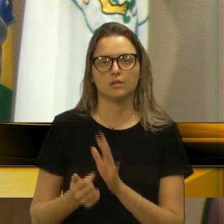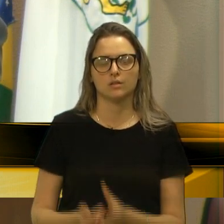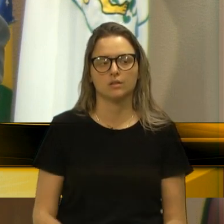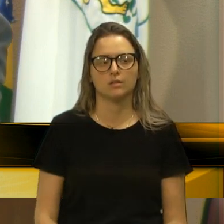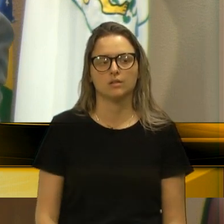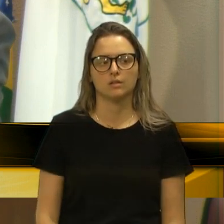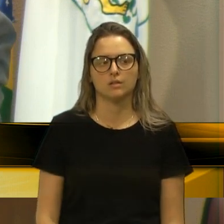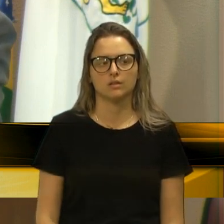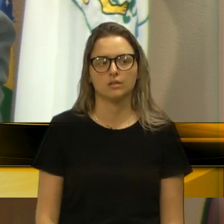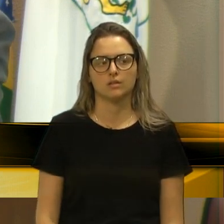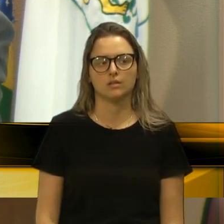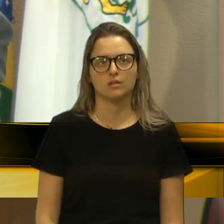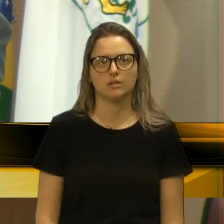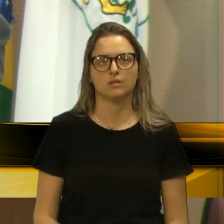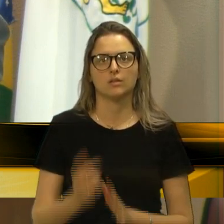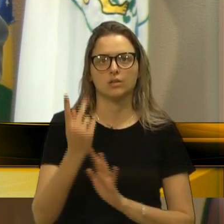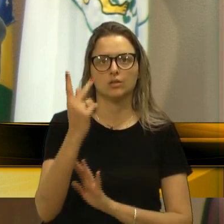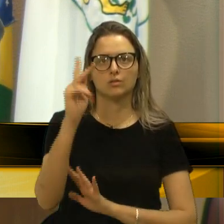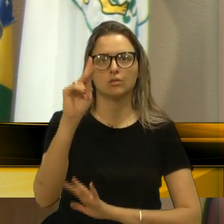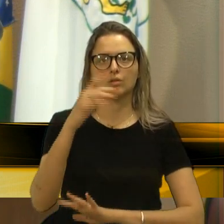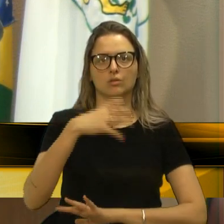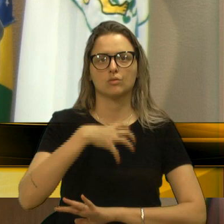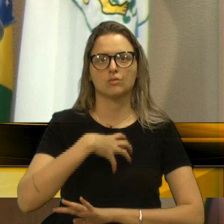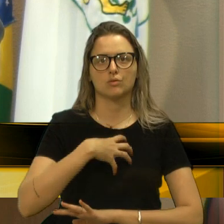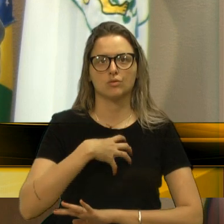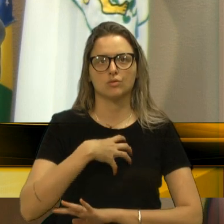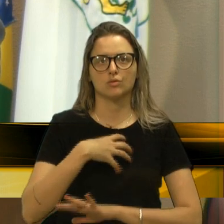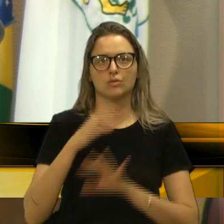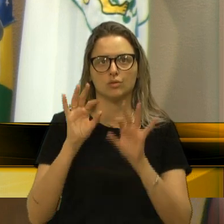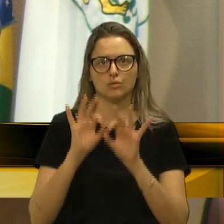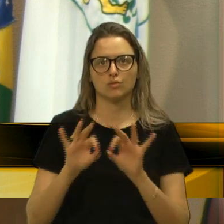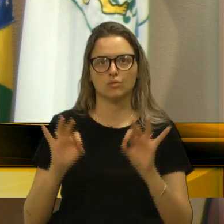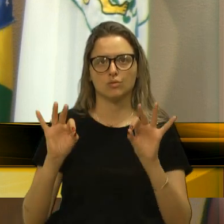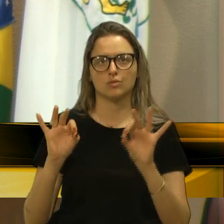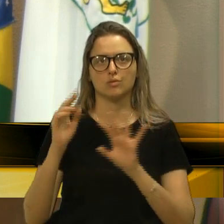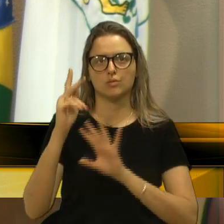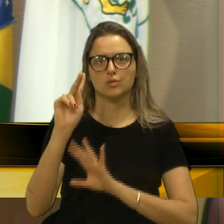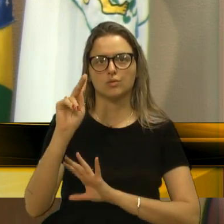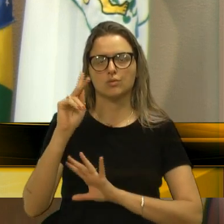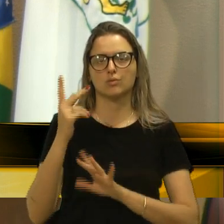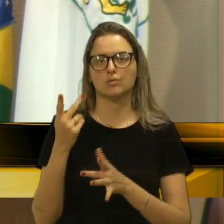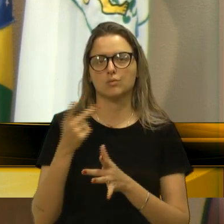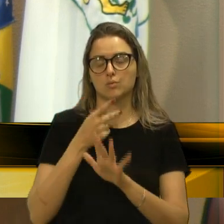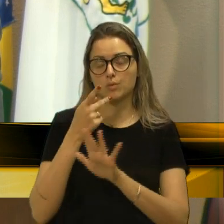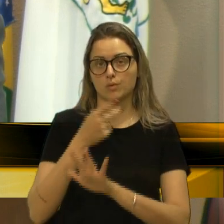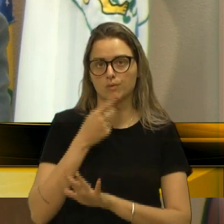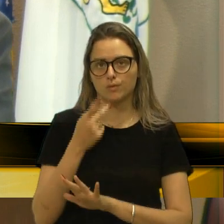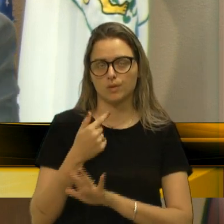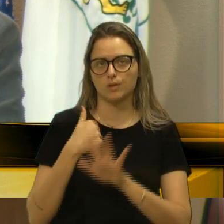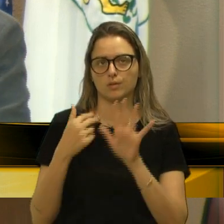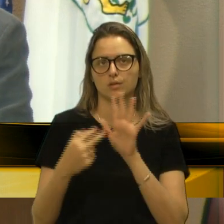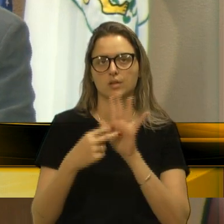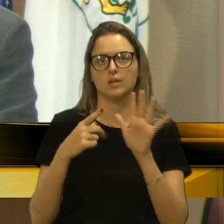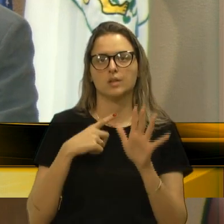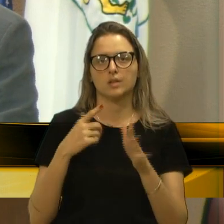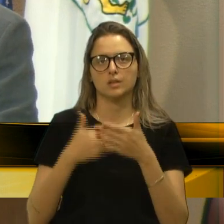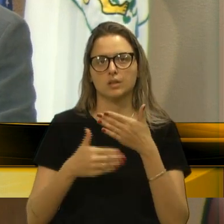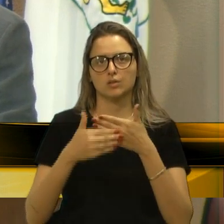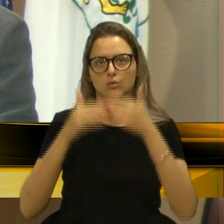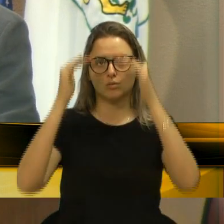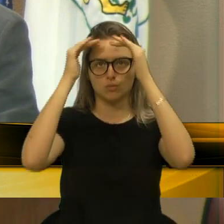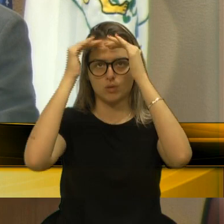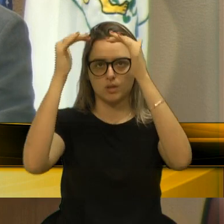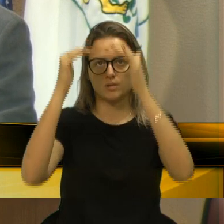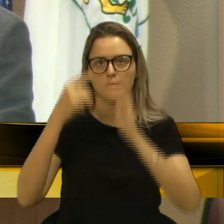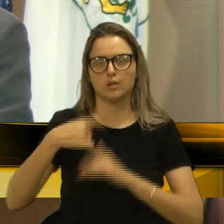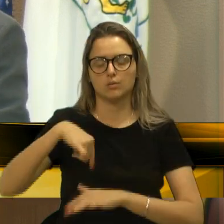E esse senhor, na sua simplicidade, seu Irani, que eu ouvi atentamente suas palavras, tem todo o nosso respeito e